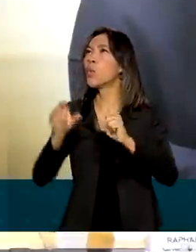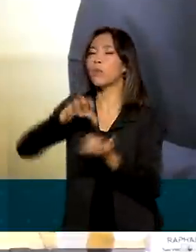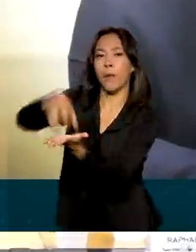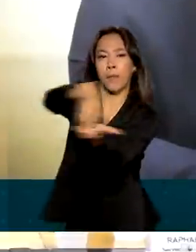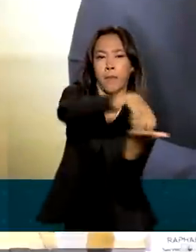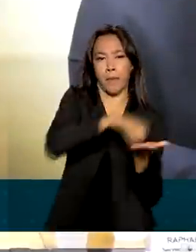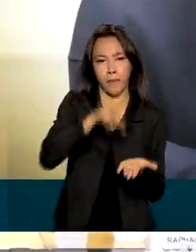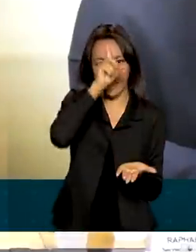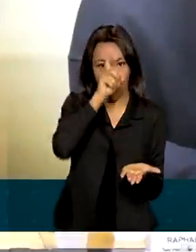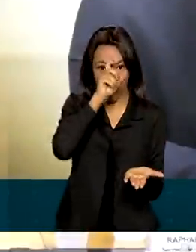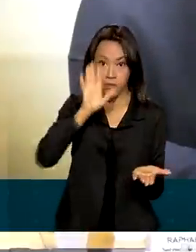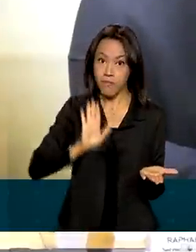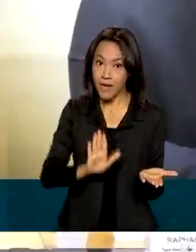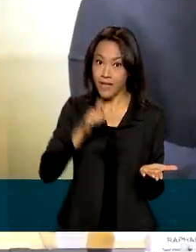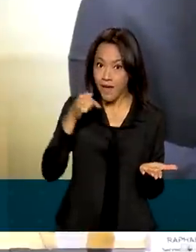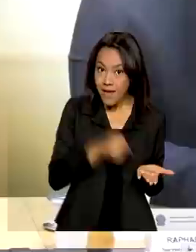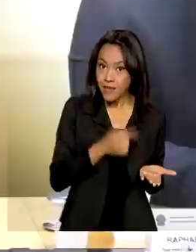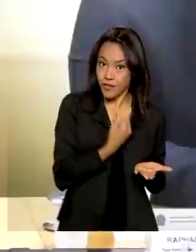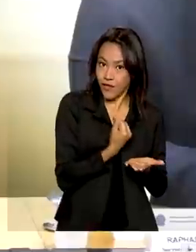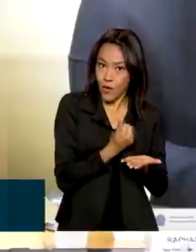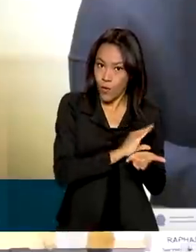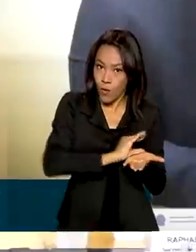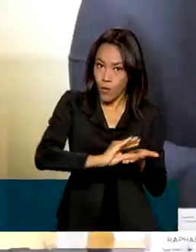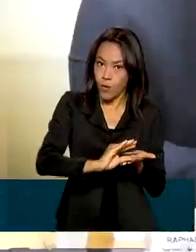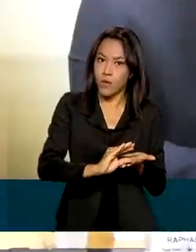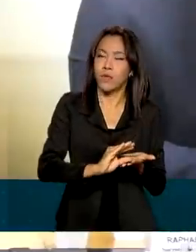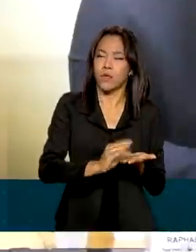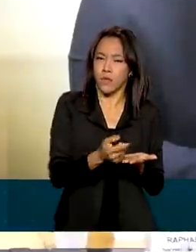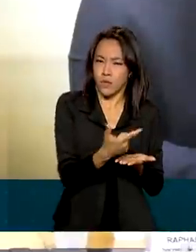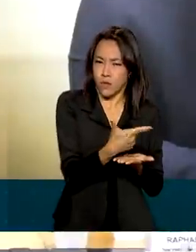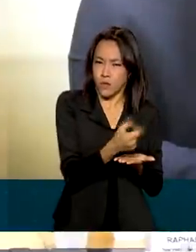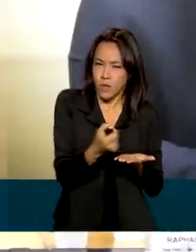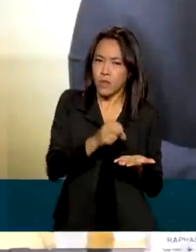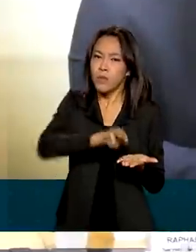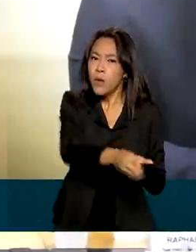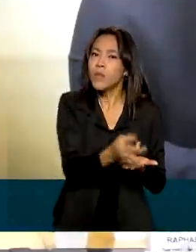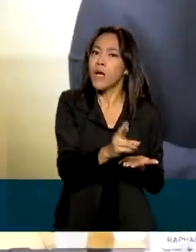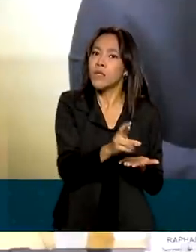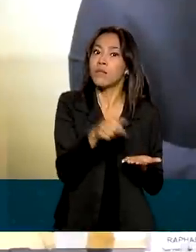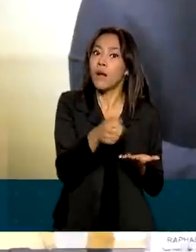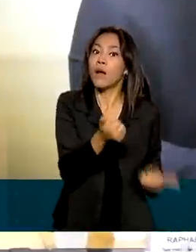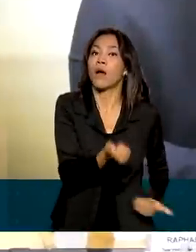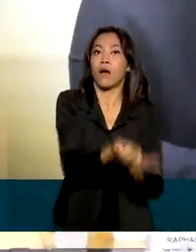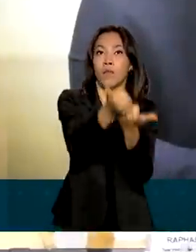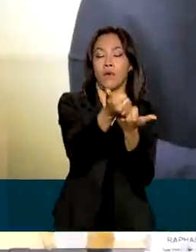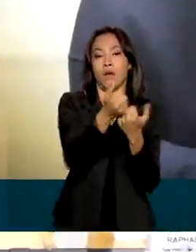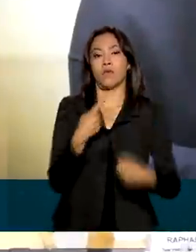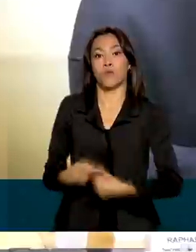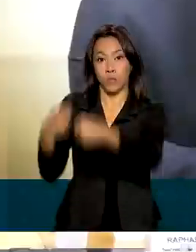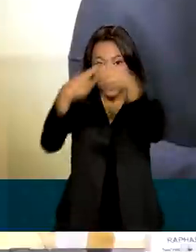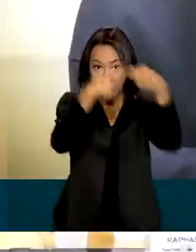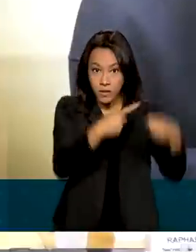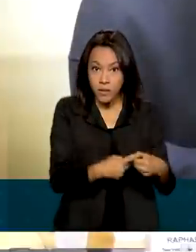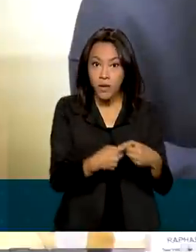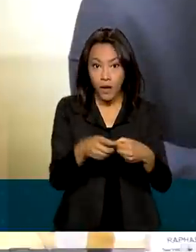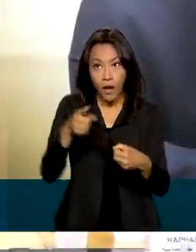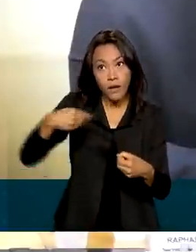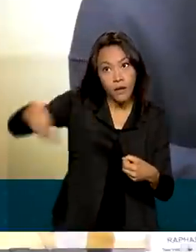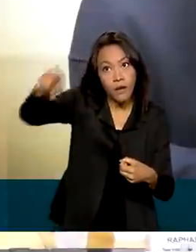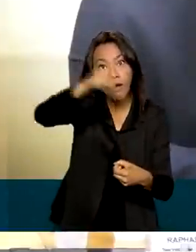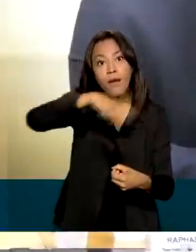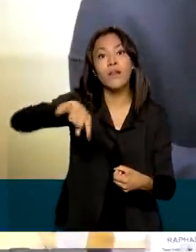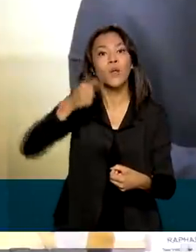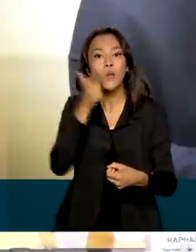sinalização, cerca de 200 milhões de reais para apoiar os municípios a construírem conosco,